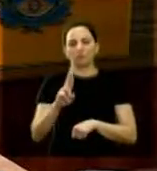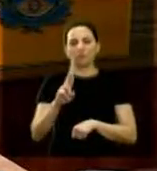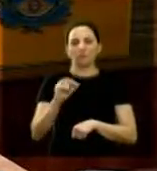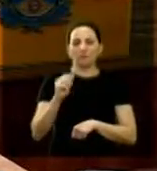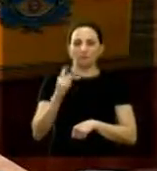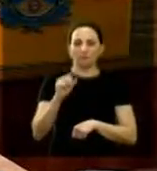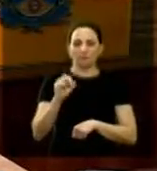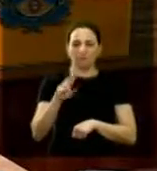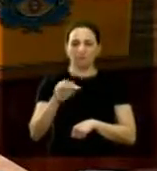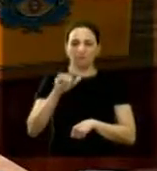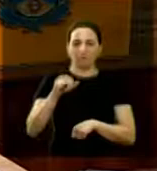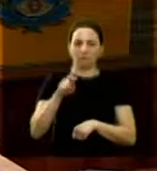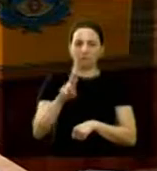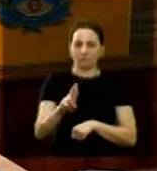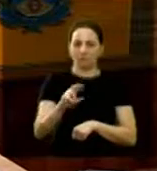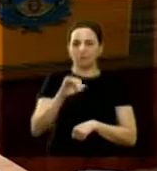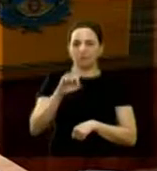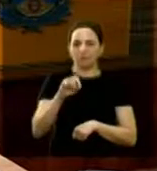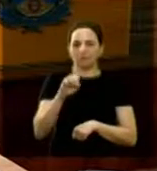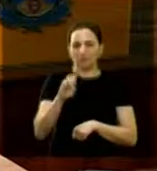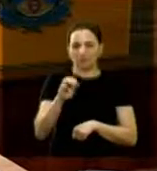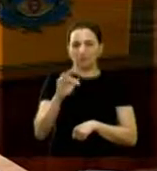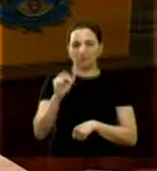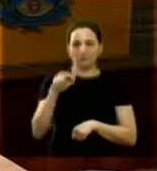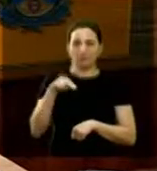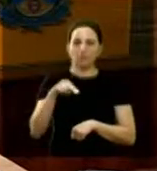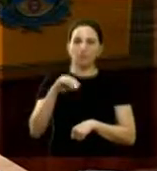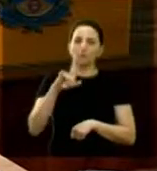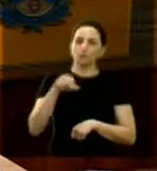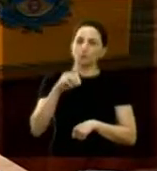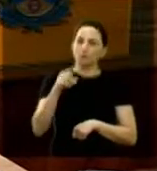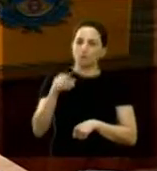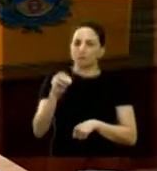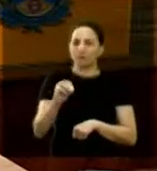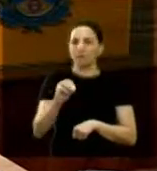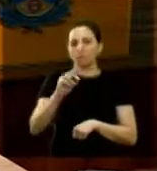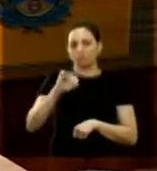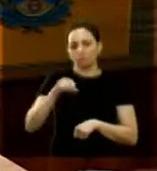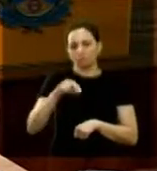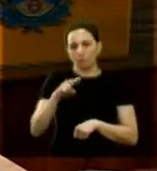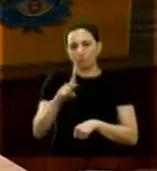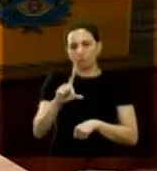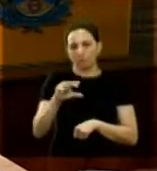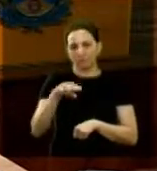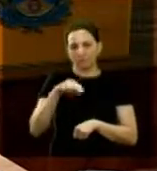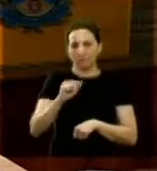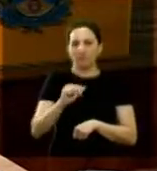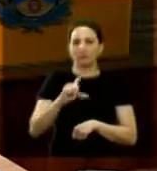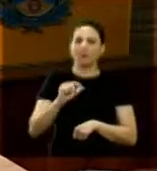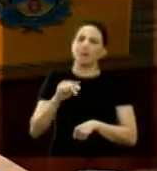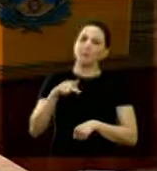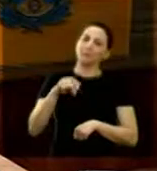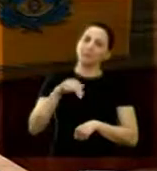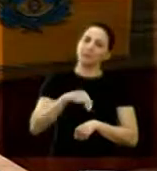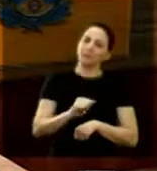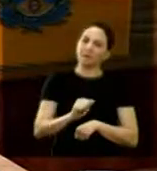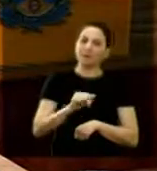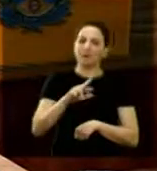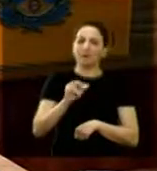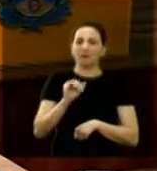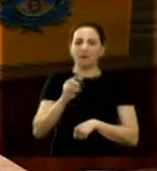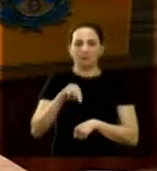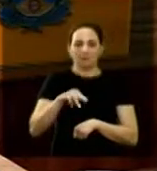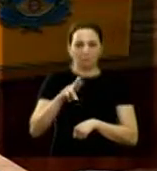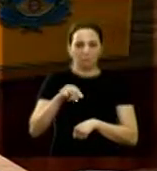Martinelli presente farmacêutico Jefferson em ajuda presente João Farias presente Juliana Damos presente doutor Lapena ausente pastor